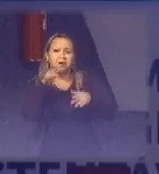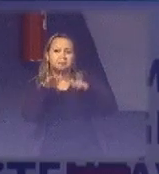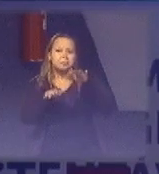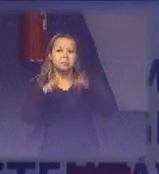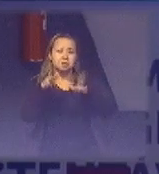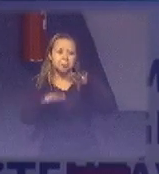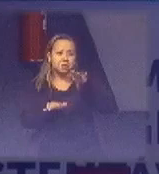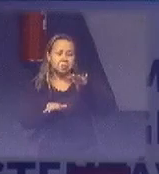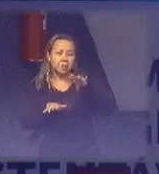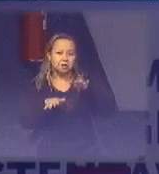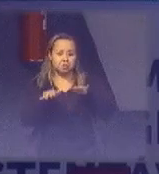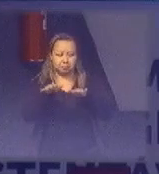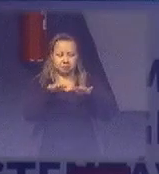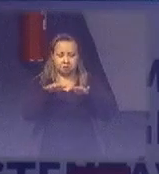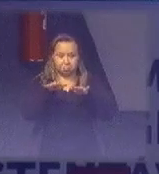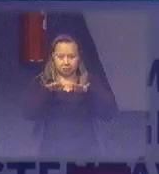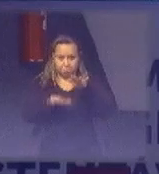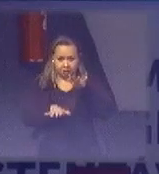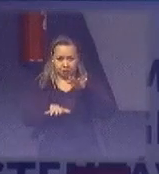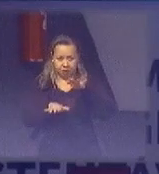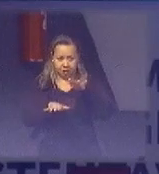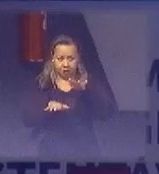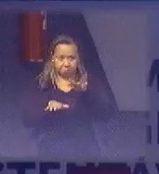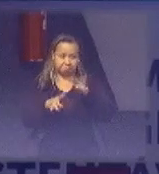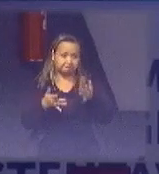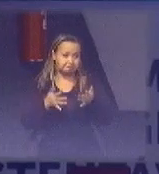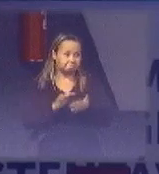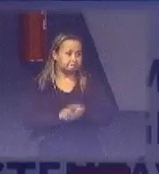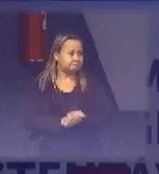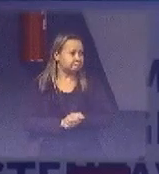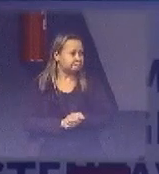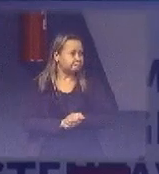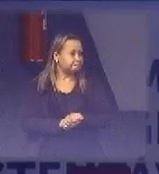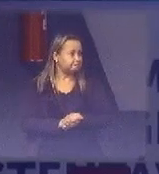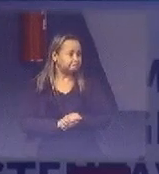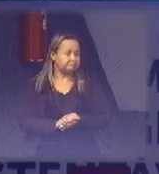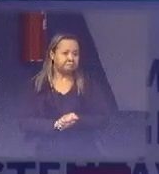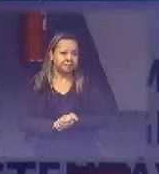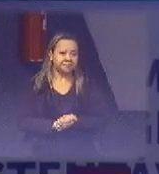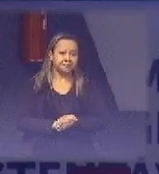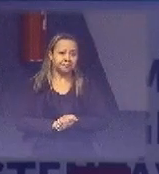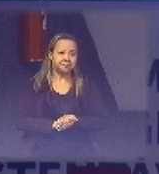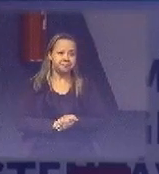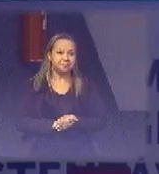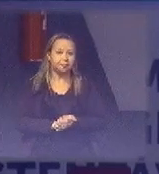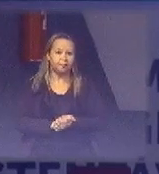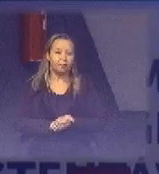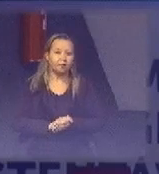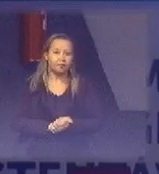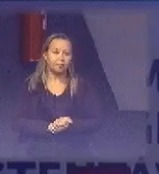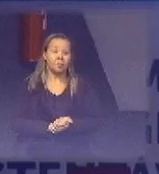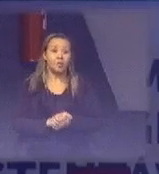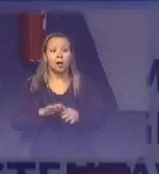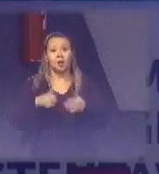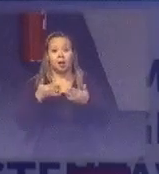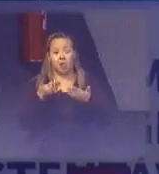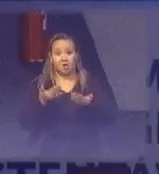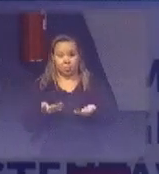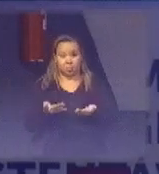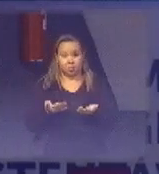Concordas, Renata? Concorda? Está aprovado? Beleza. Então,